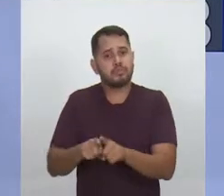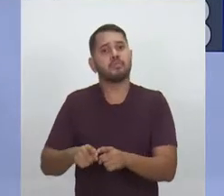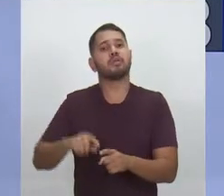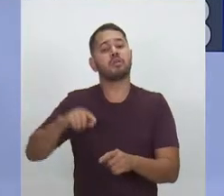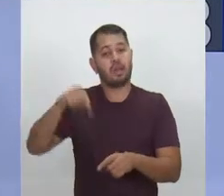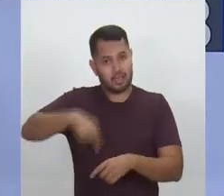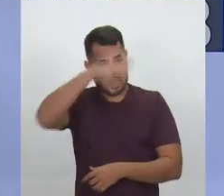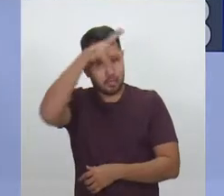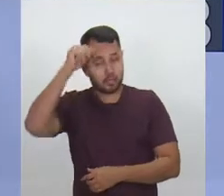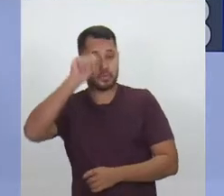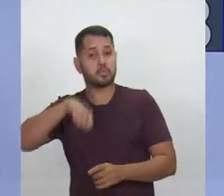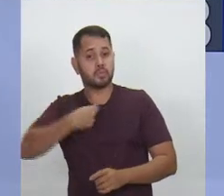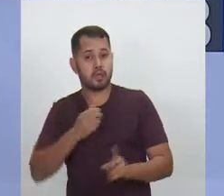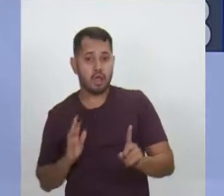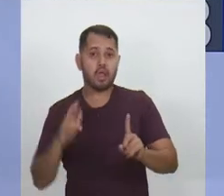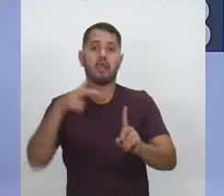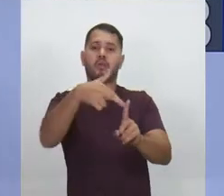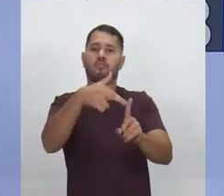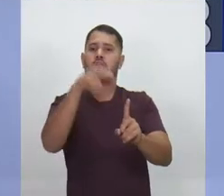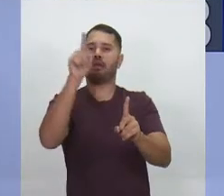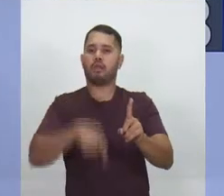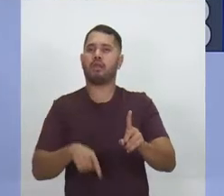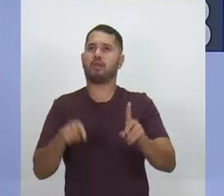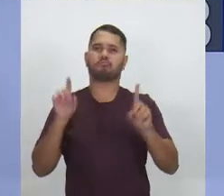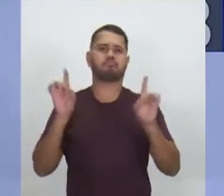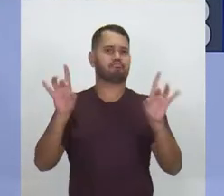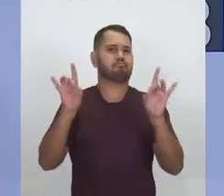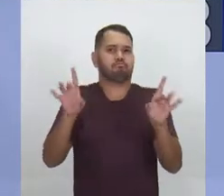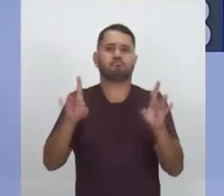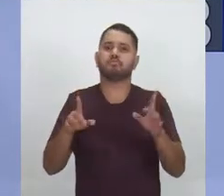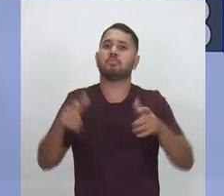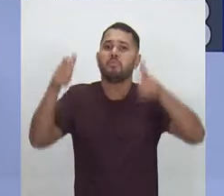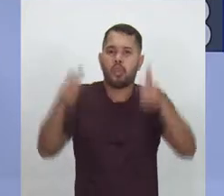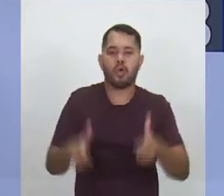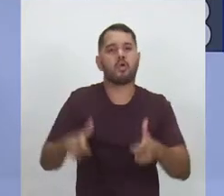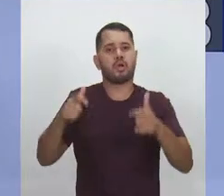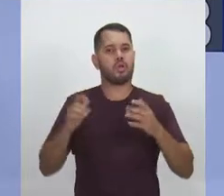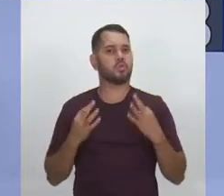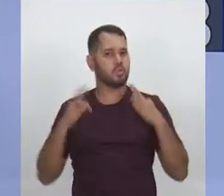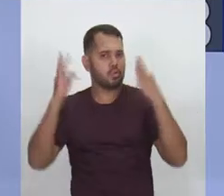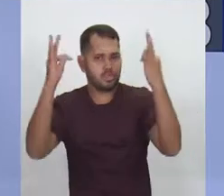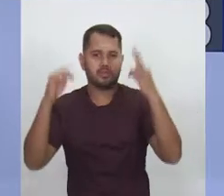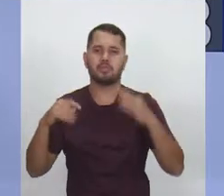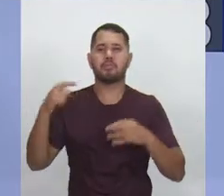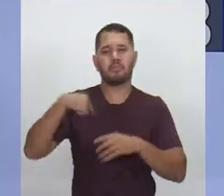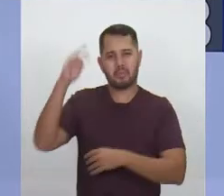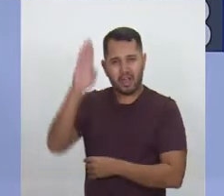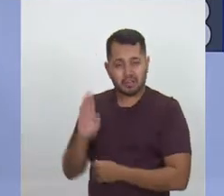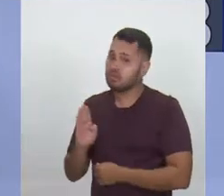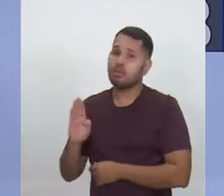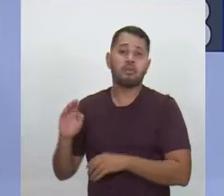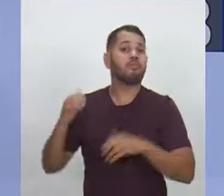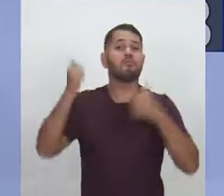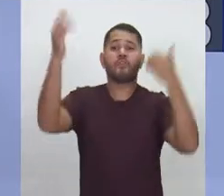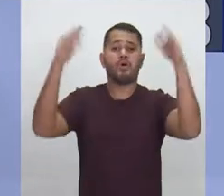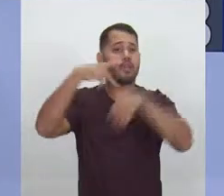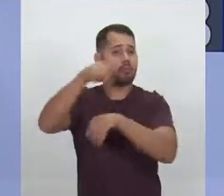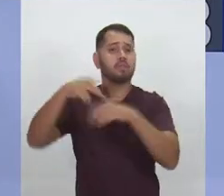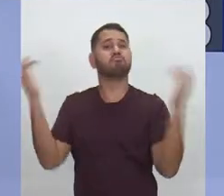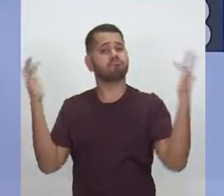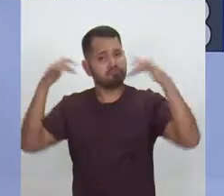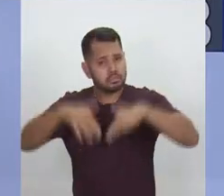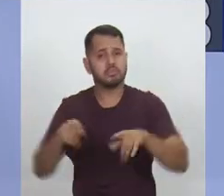o Estado do Amazonas num grande destino turístico, não só para brasileiros, mas para pessoas do mundo inteiro.